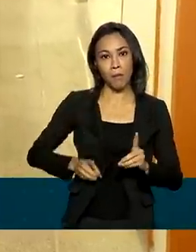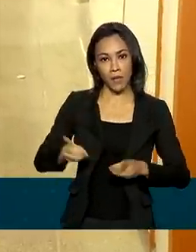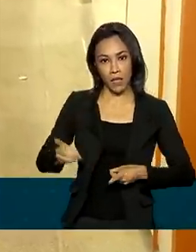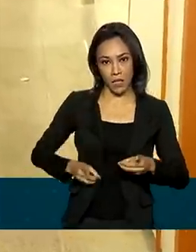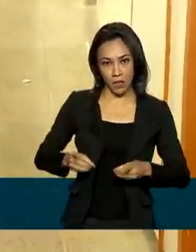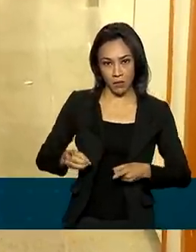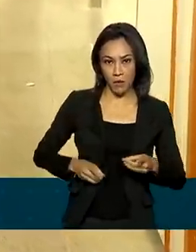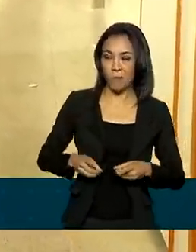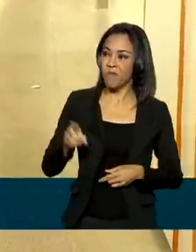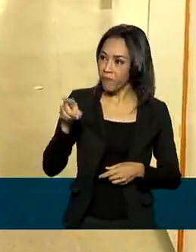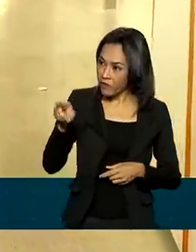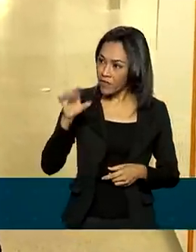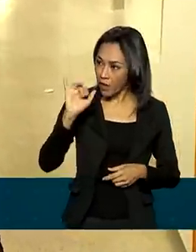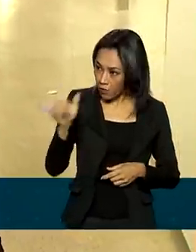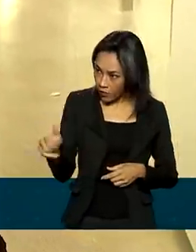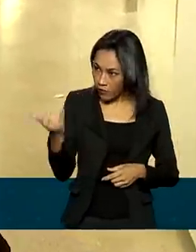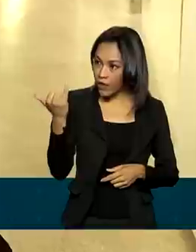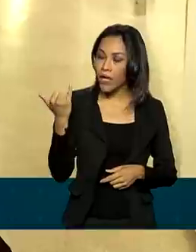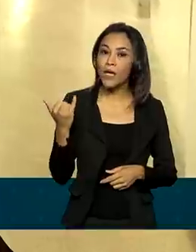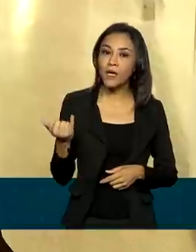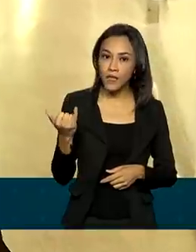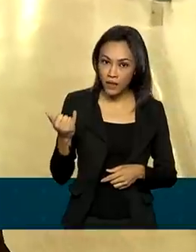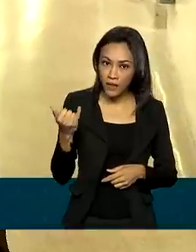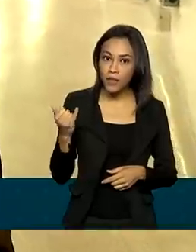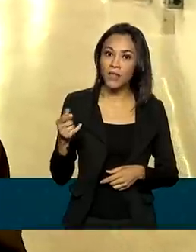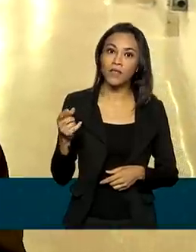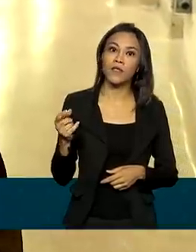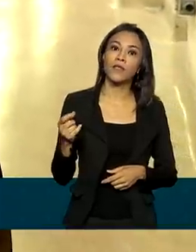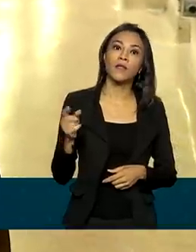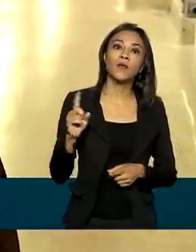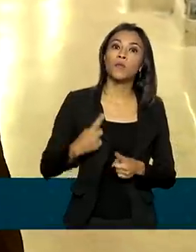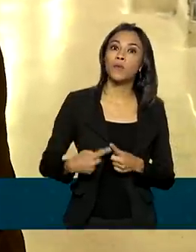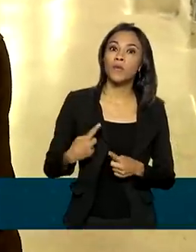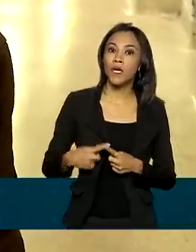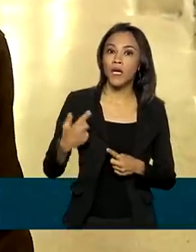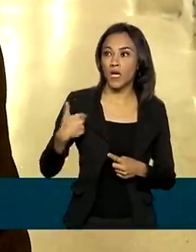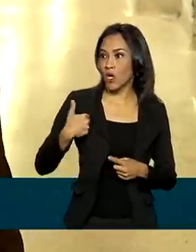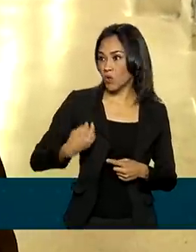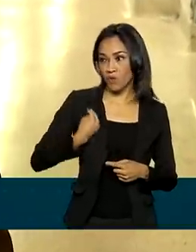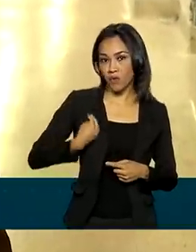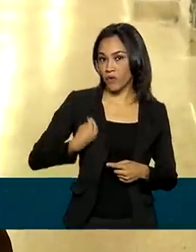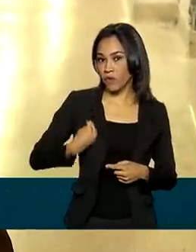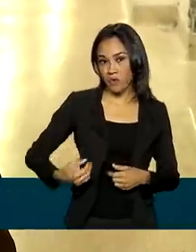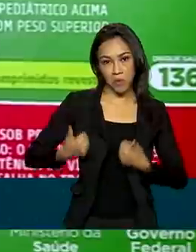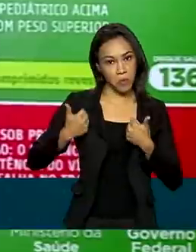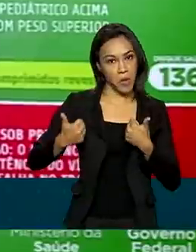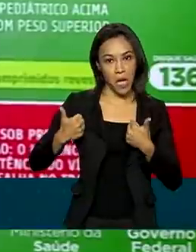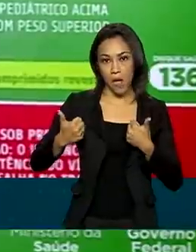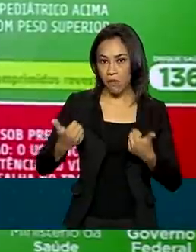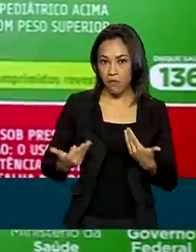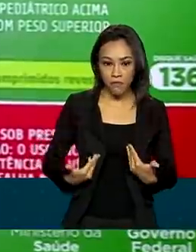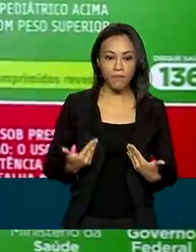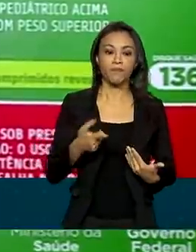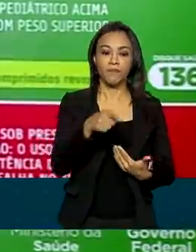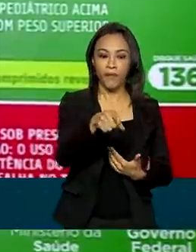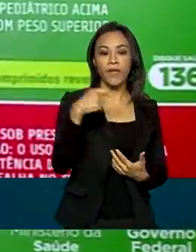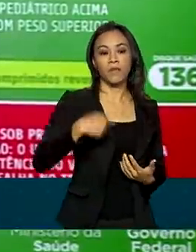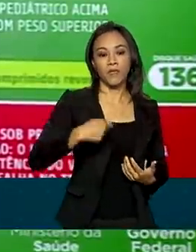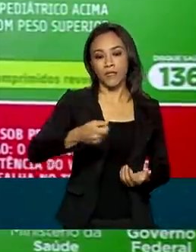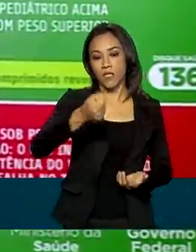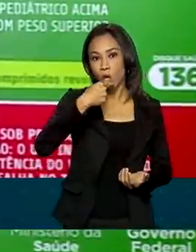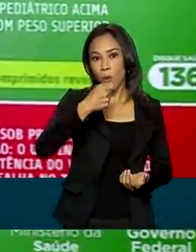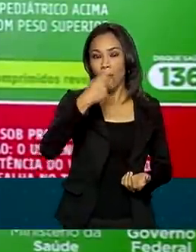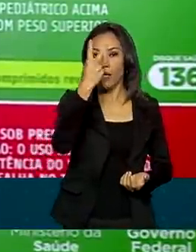você aproveita o seu primo o quanto você puder, porque eu não vou durar mais muito tempo. Ele precisa tomar apenas